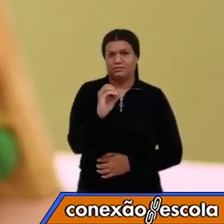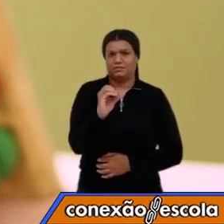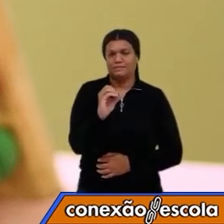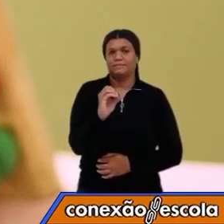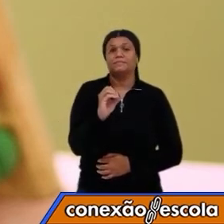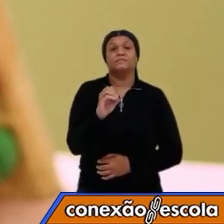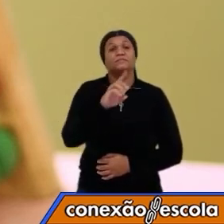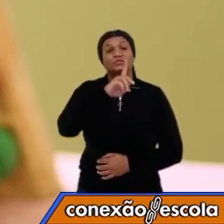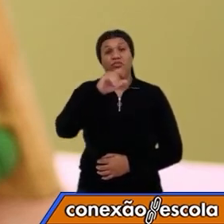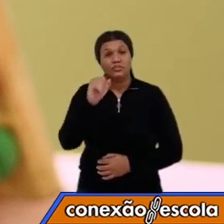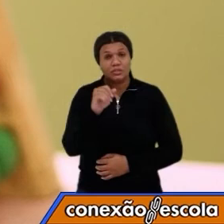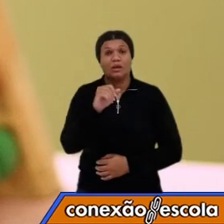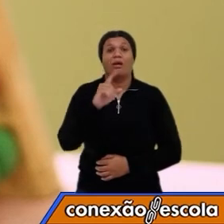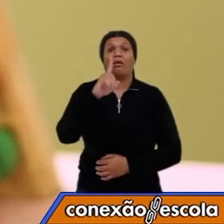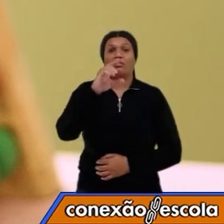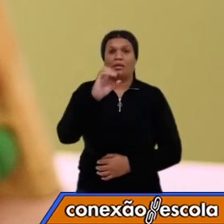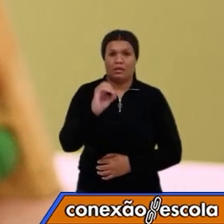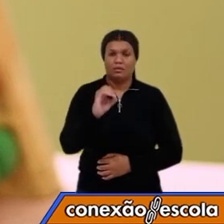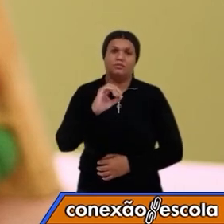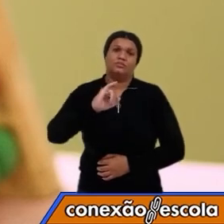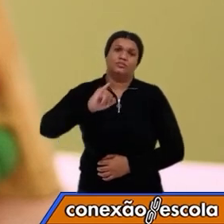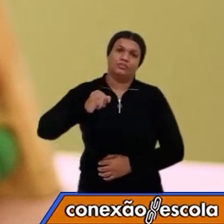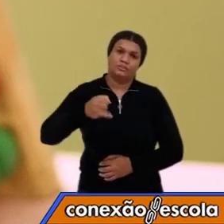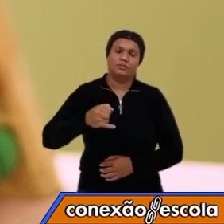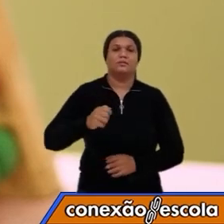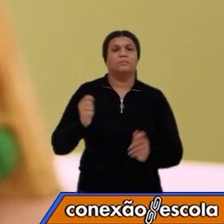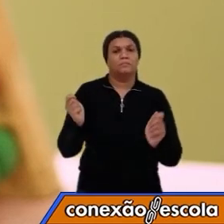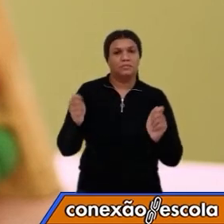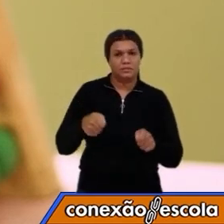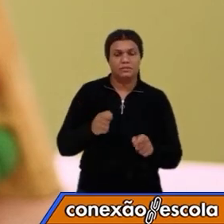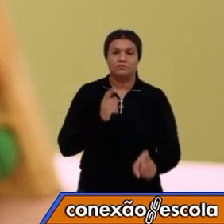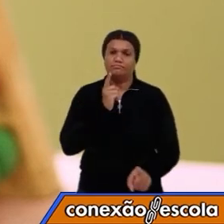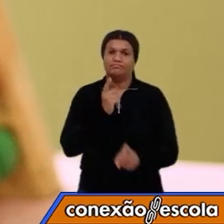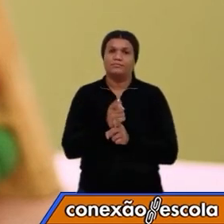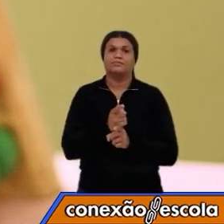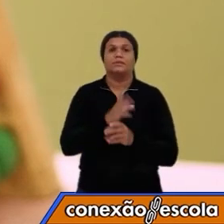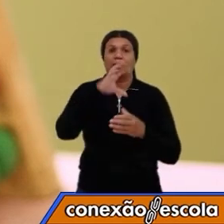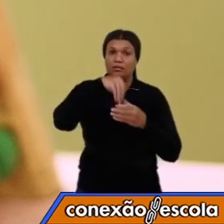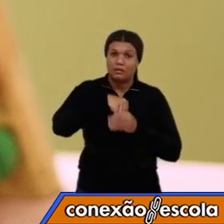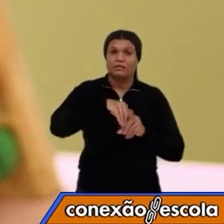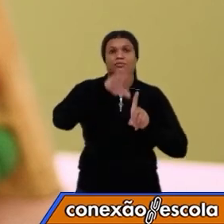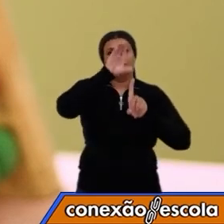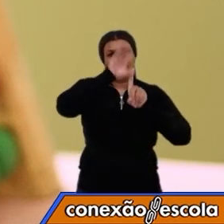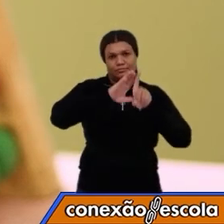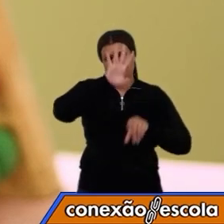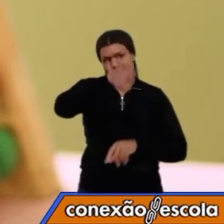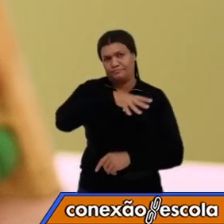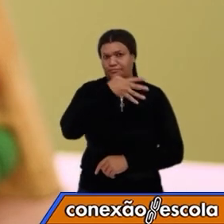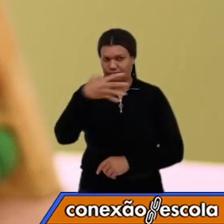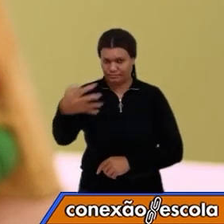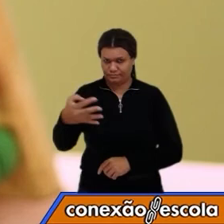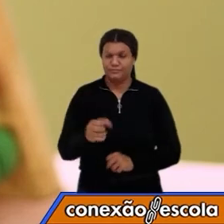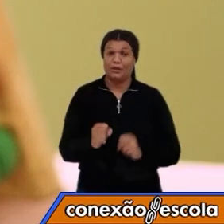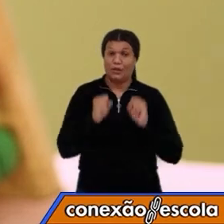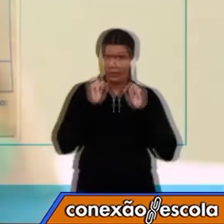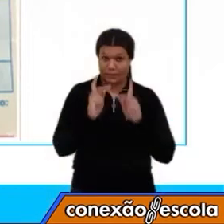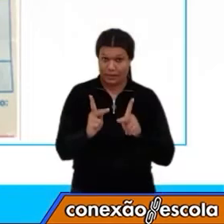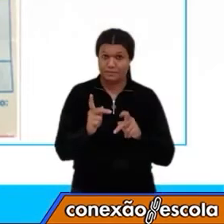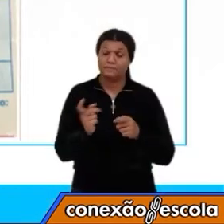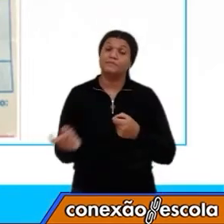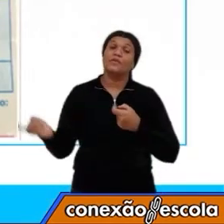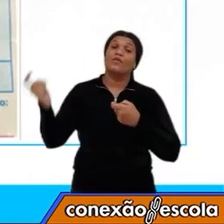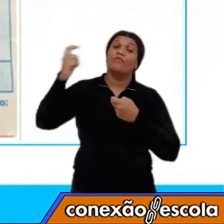o dia 10 de janeiro pode ser encontrado nesse calendário, certo? Voltando para essa